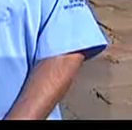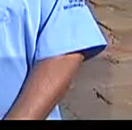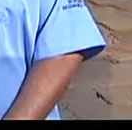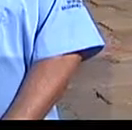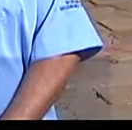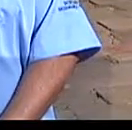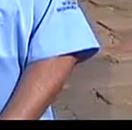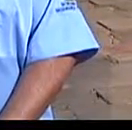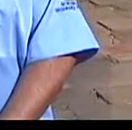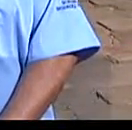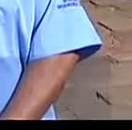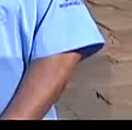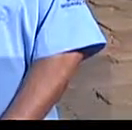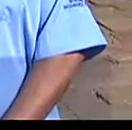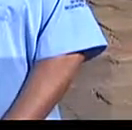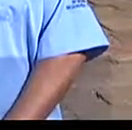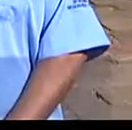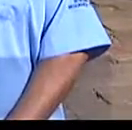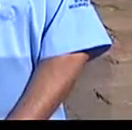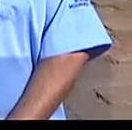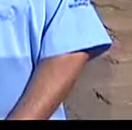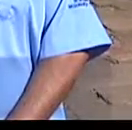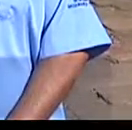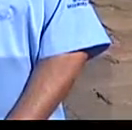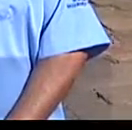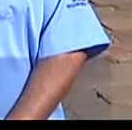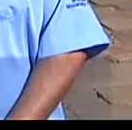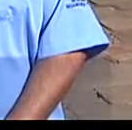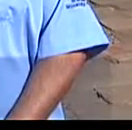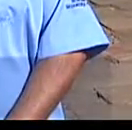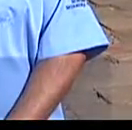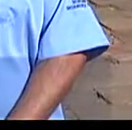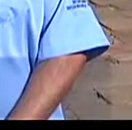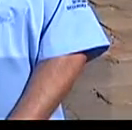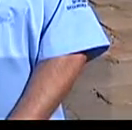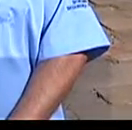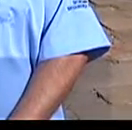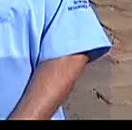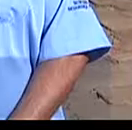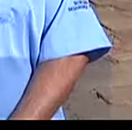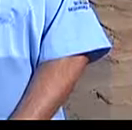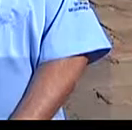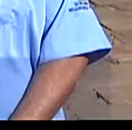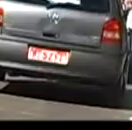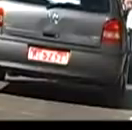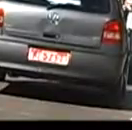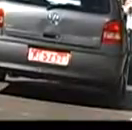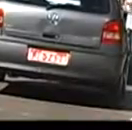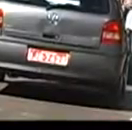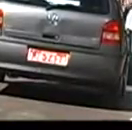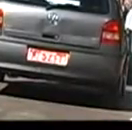sinalização existente no trânsito. Seguindo essas dicas, você vai dirigir com mais segurança e vai evitar acidentes.